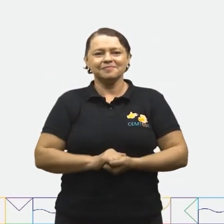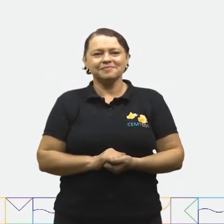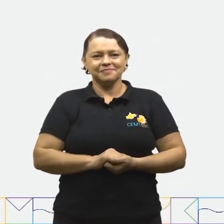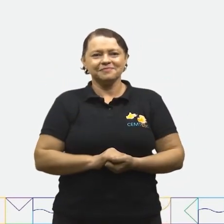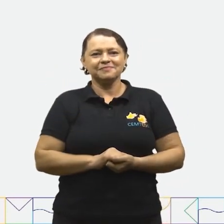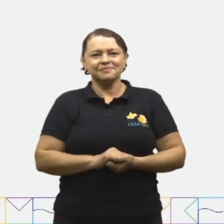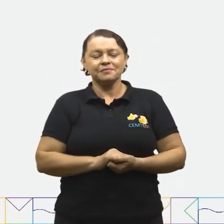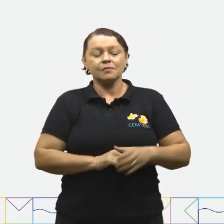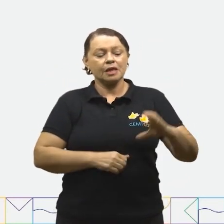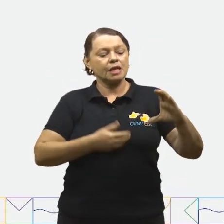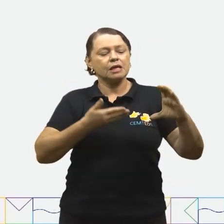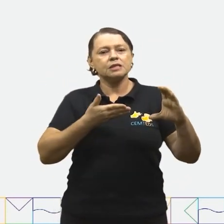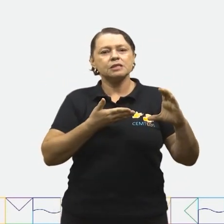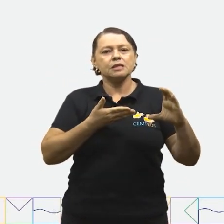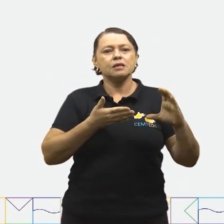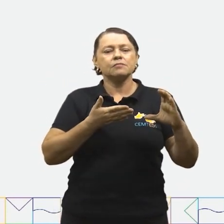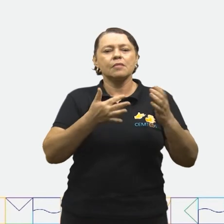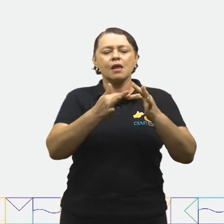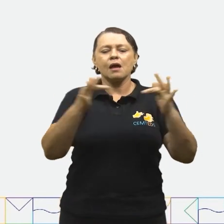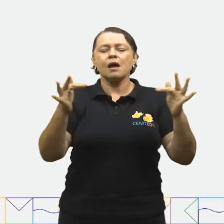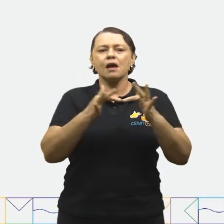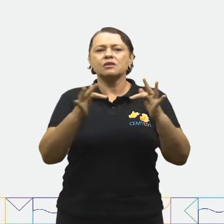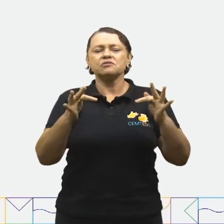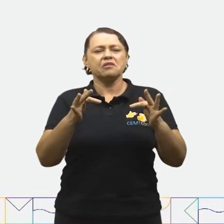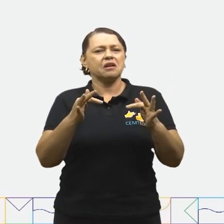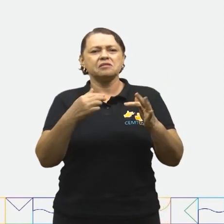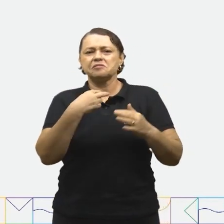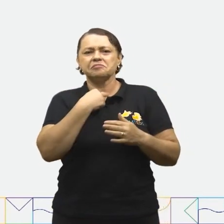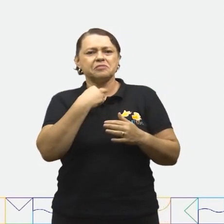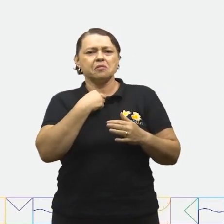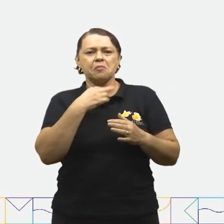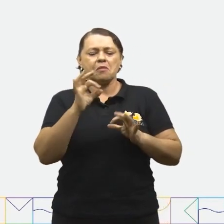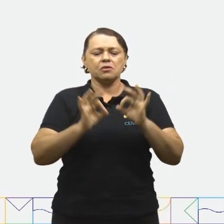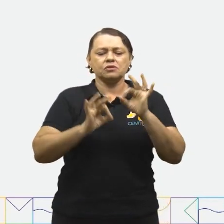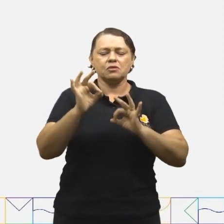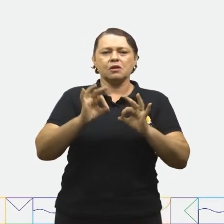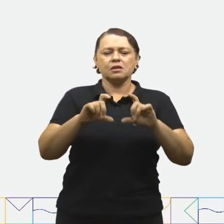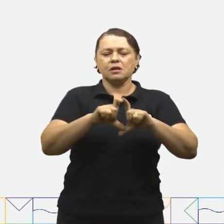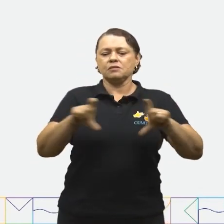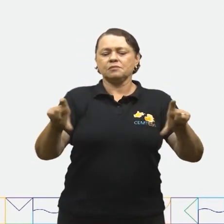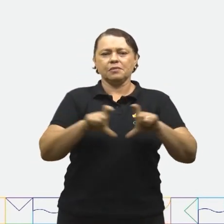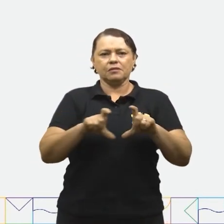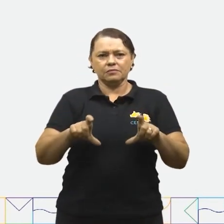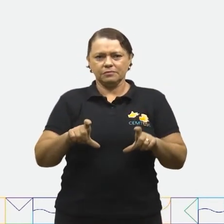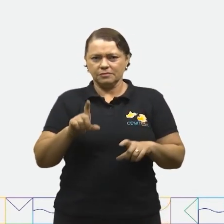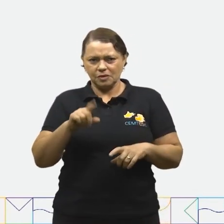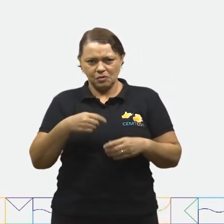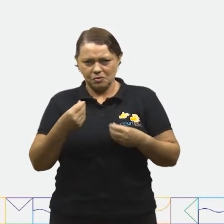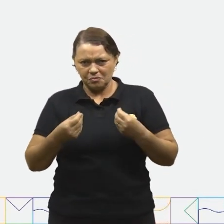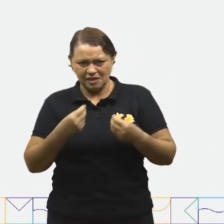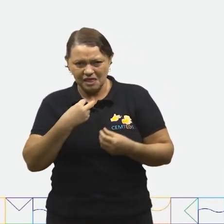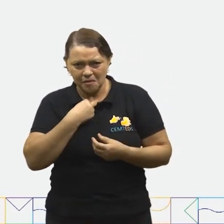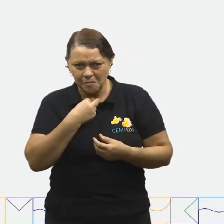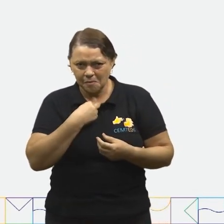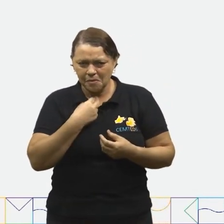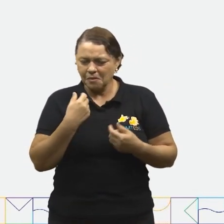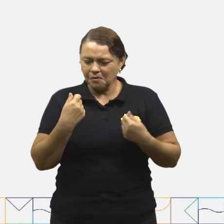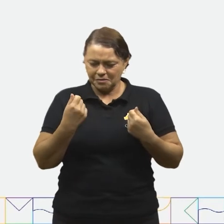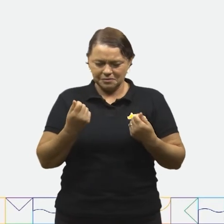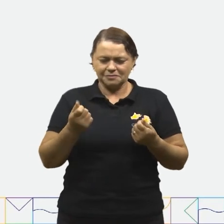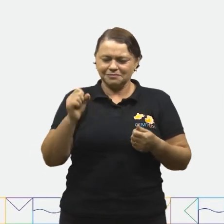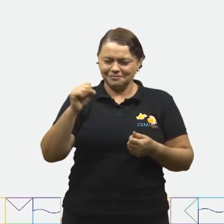Letra C. As frases não podem ser organizadas em novos parágrafos. Hum, como assim? Como elas não podem ser organizadas?